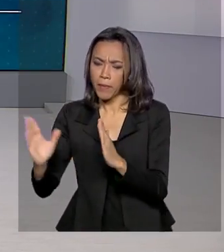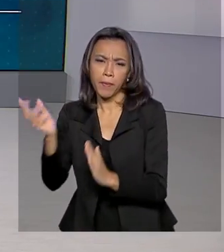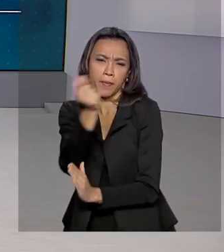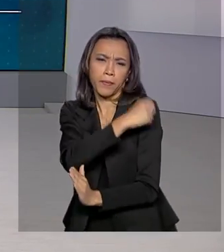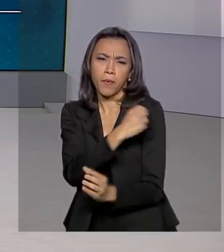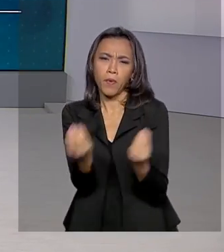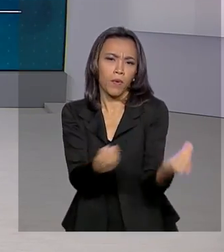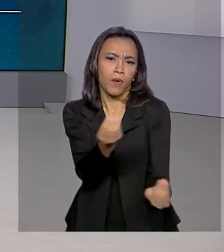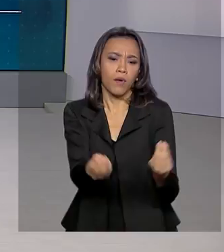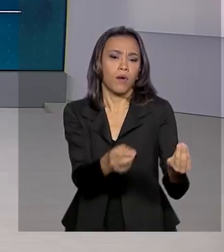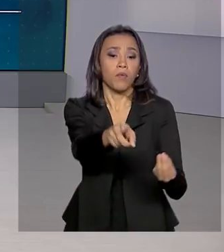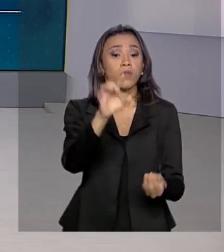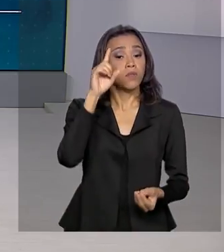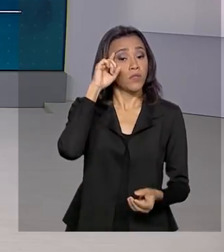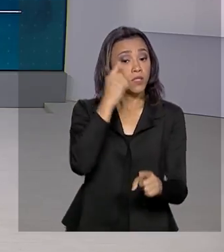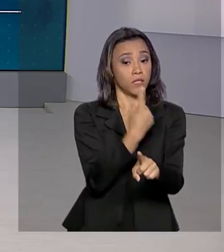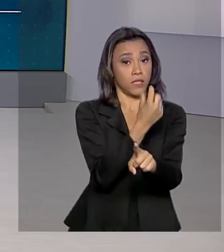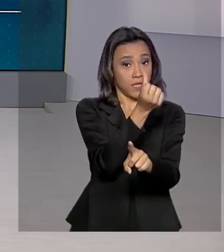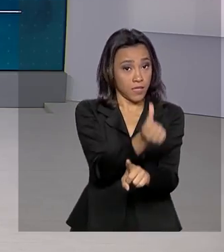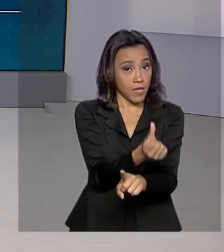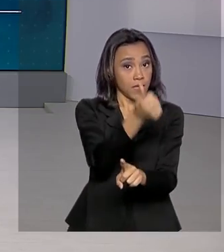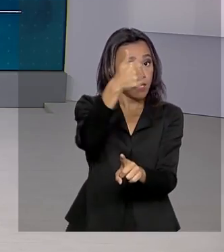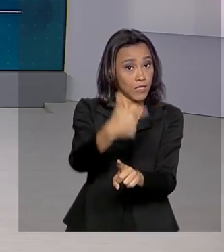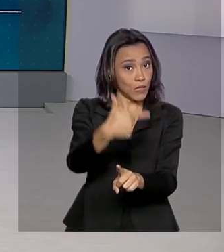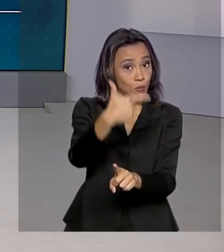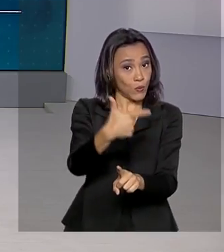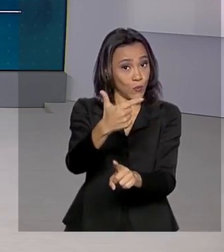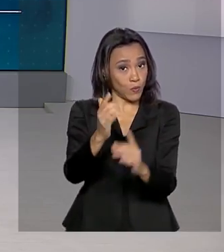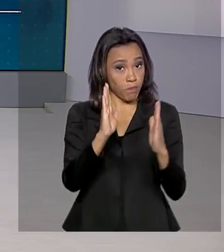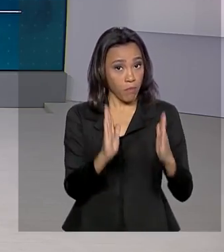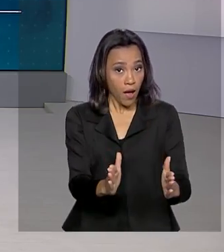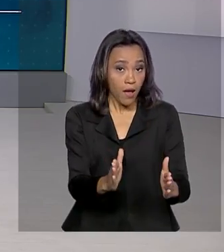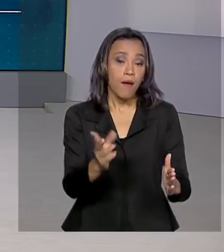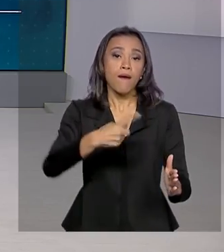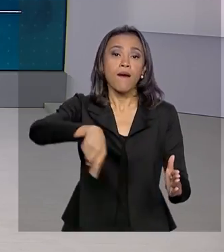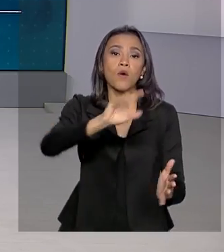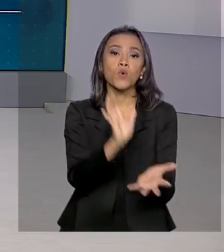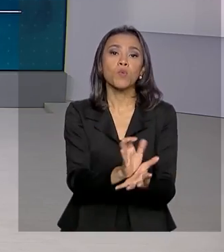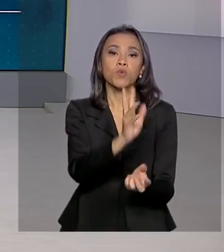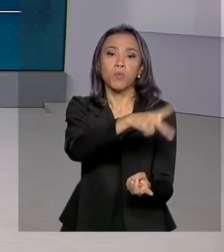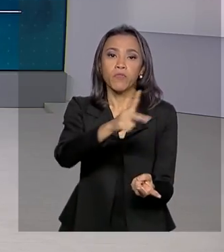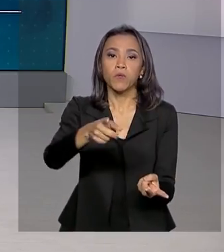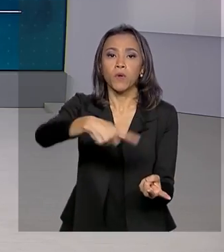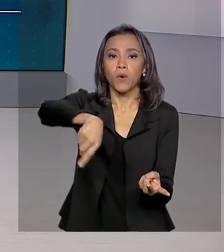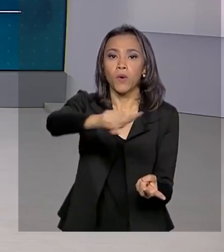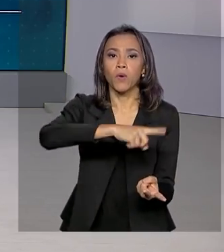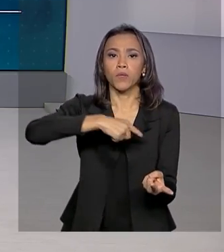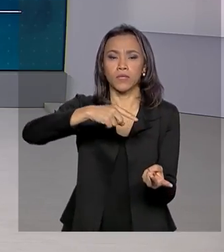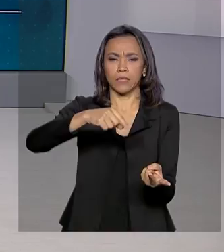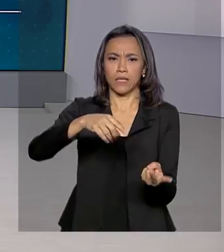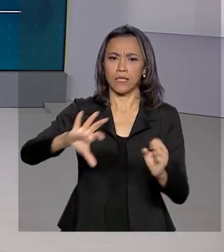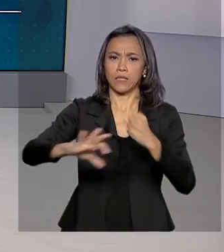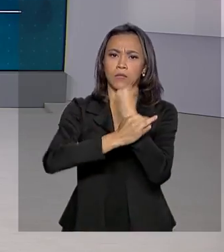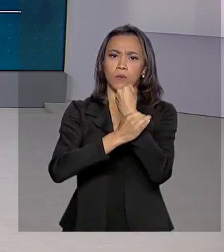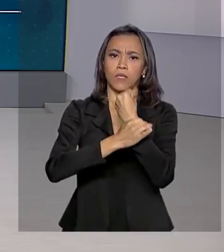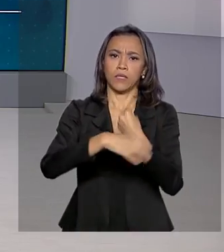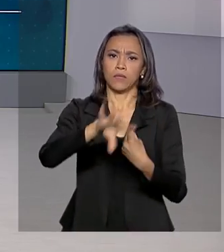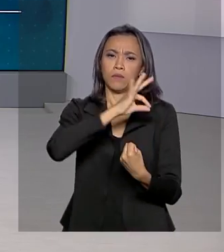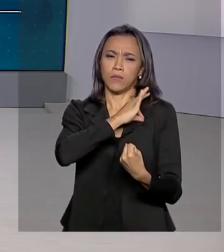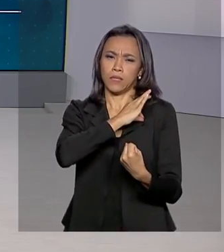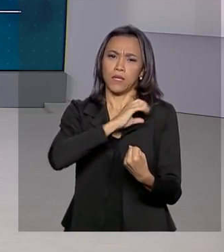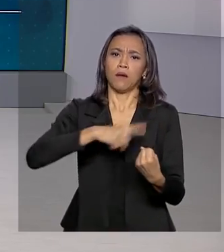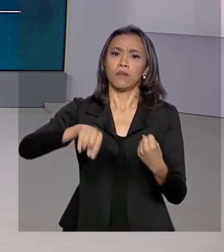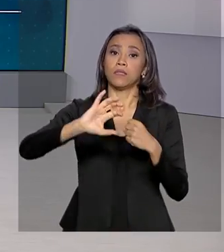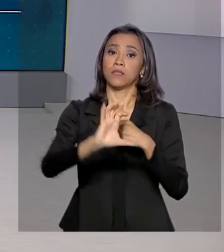lá? No dia 16 é a segunda fase, vão ser vacinados professores, profissionais das Forças de Segurança e Salvamento.